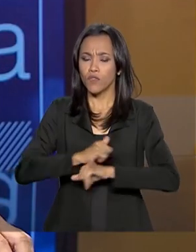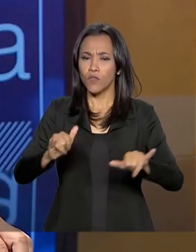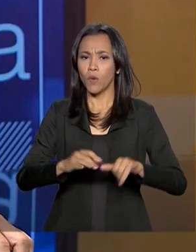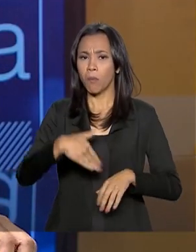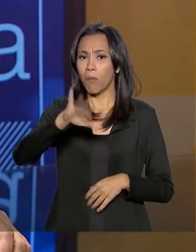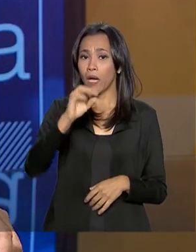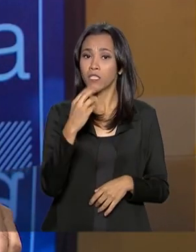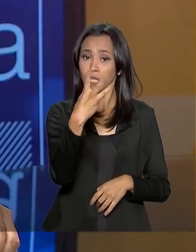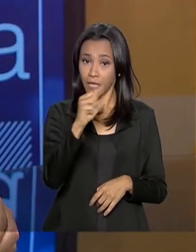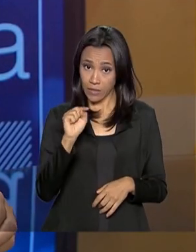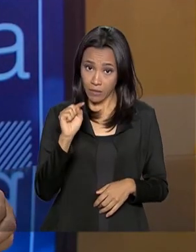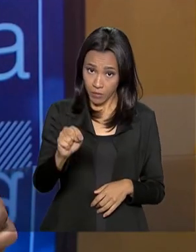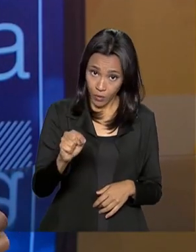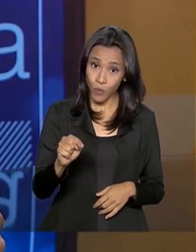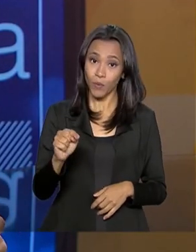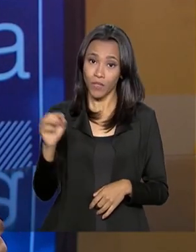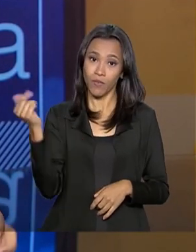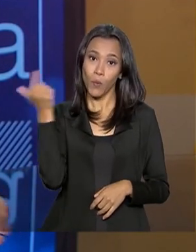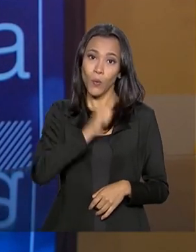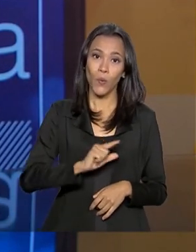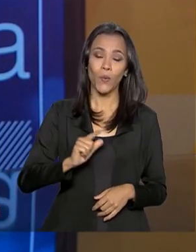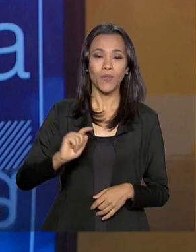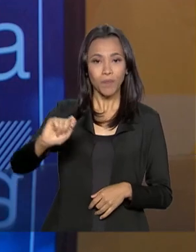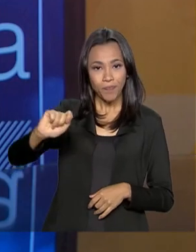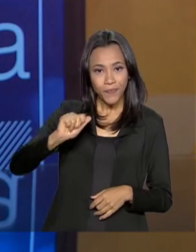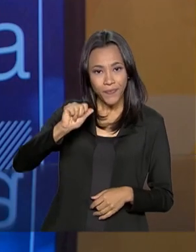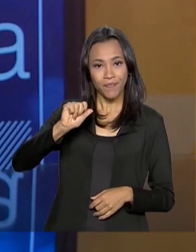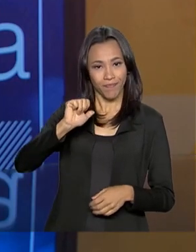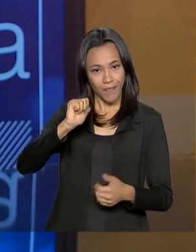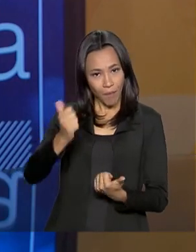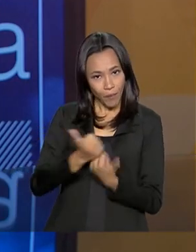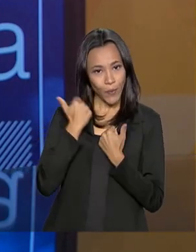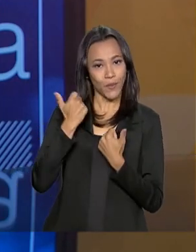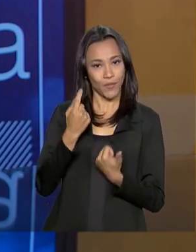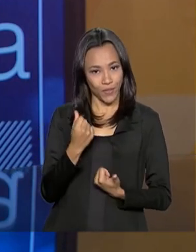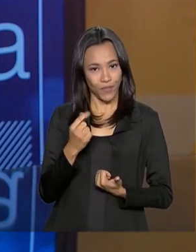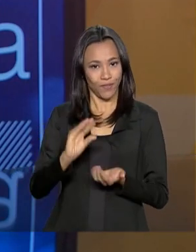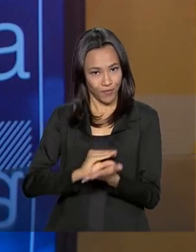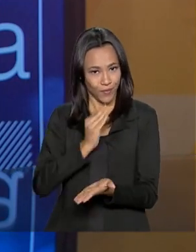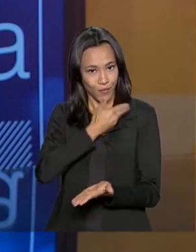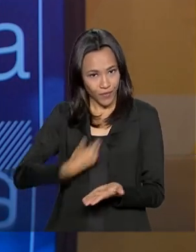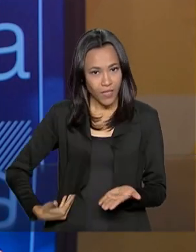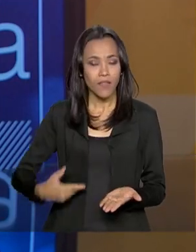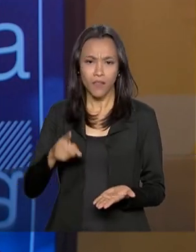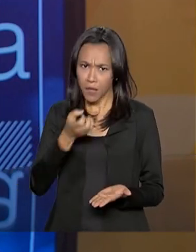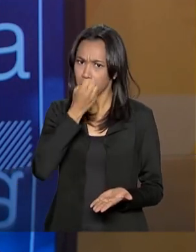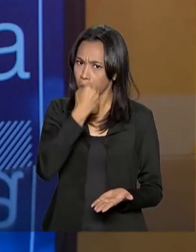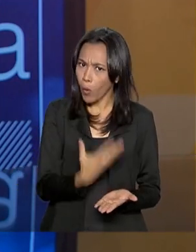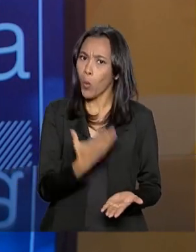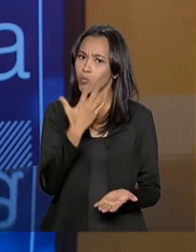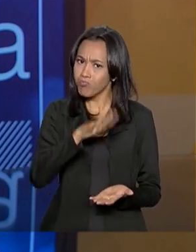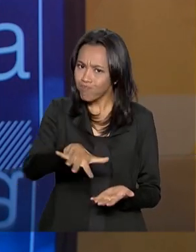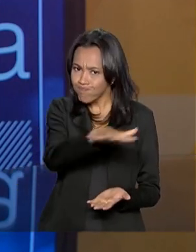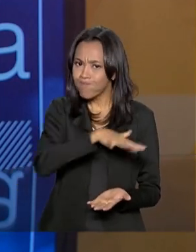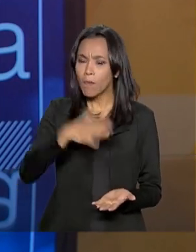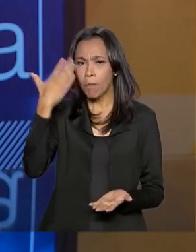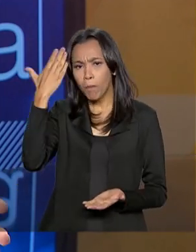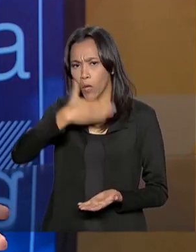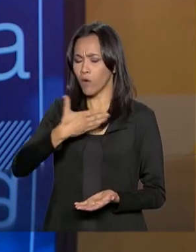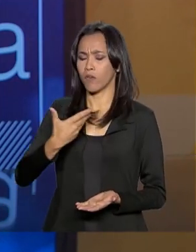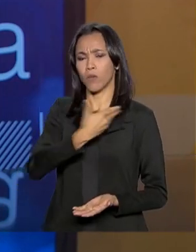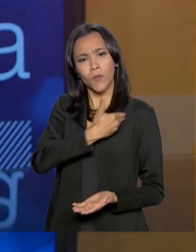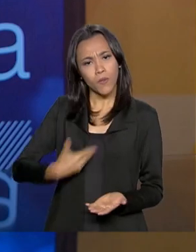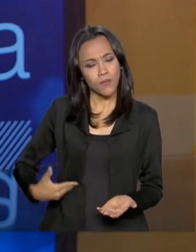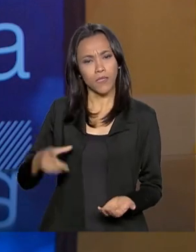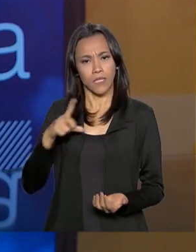novos contemplados pelo Bolsa Atleta. Além dessa questão da inclusão social, que o esporte tem muito bem, isso demonstra que o governo está